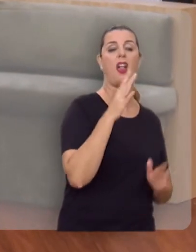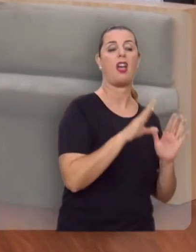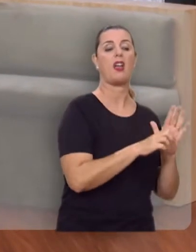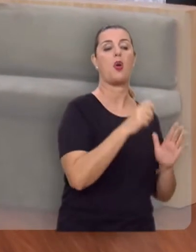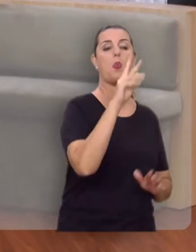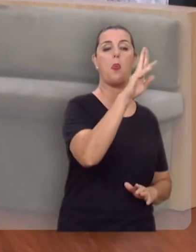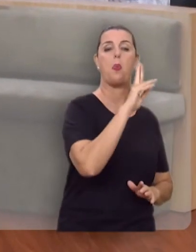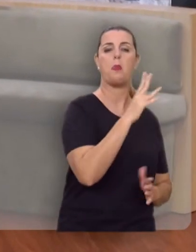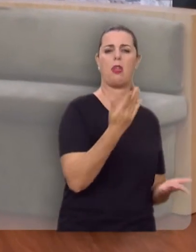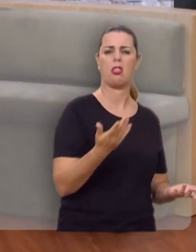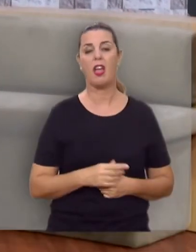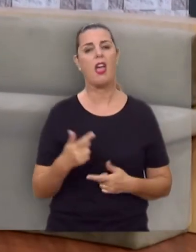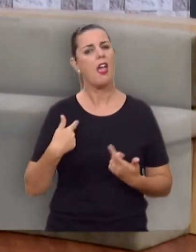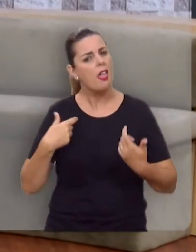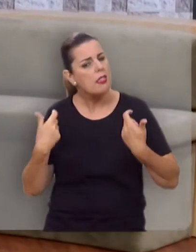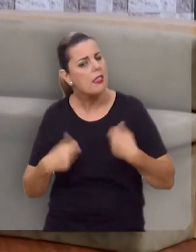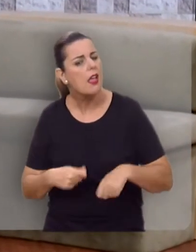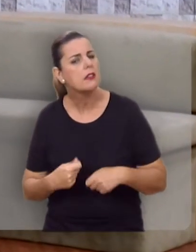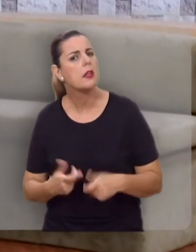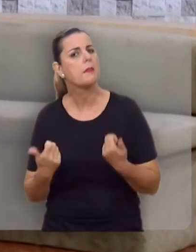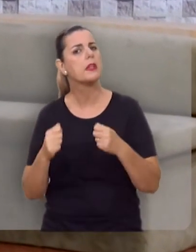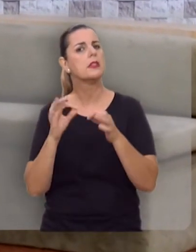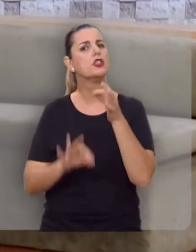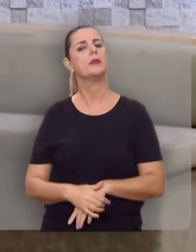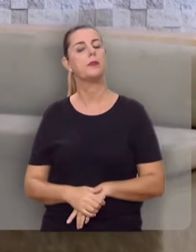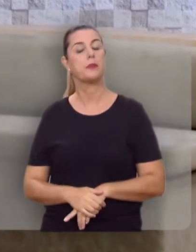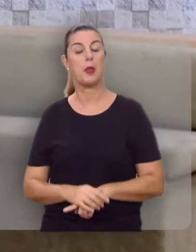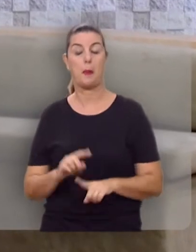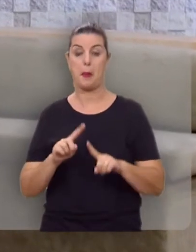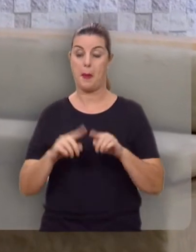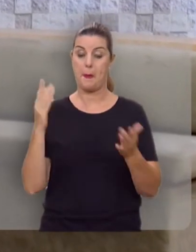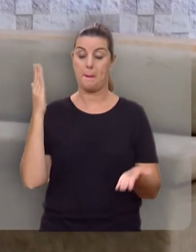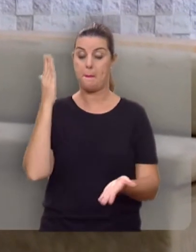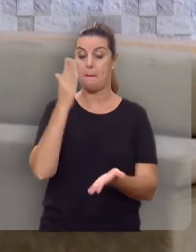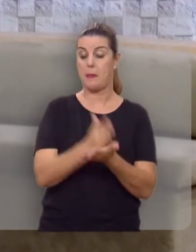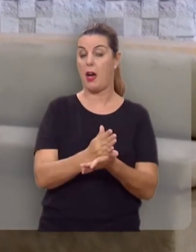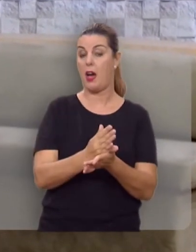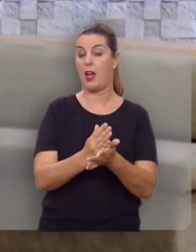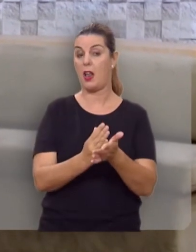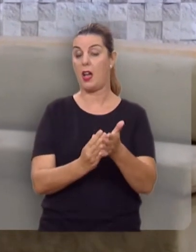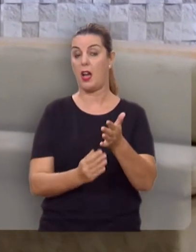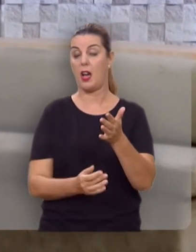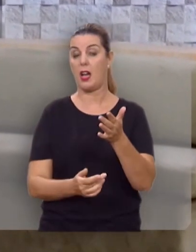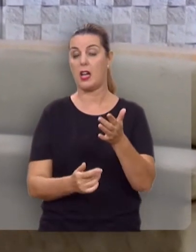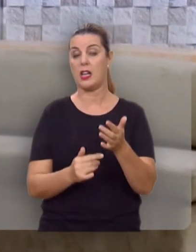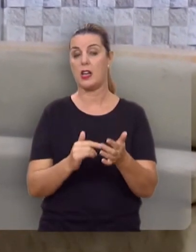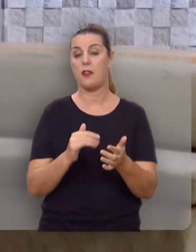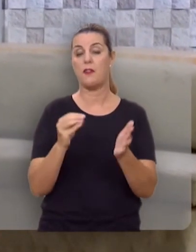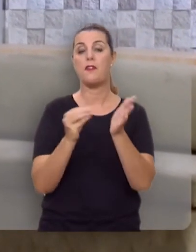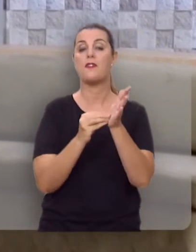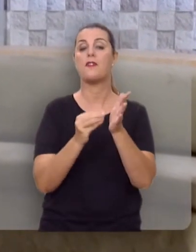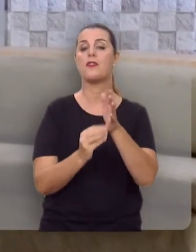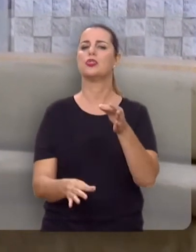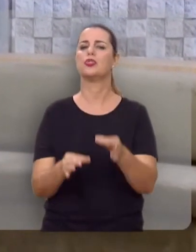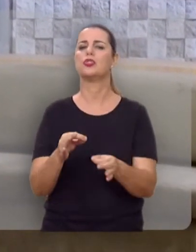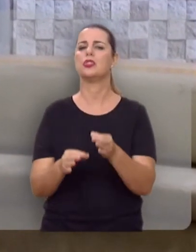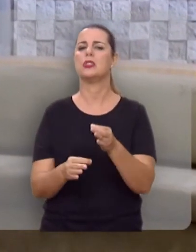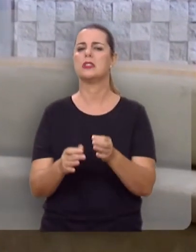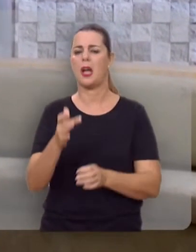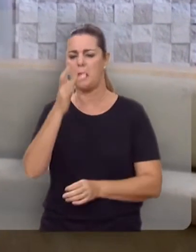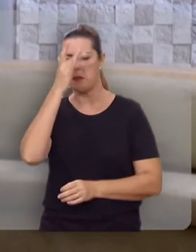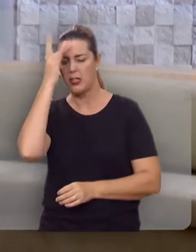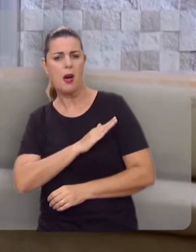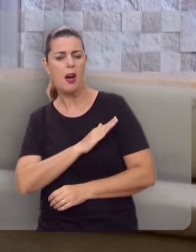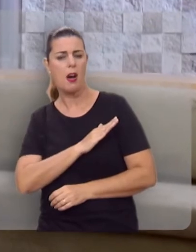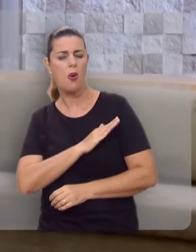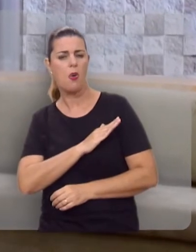criminosos e culpados. É necessário um juízo final para que a injustiça não assuma os tribunais, nem os